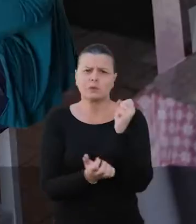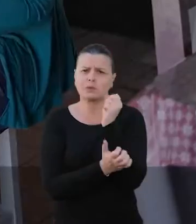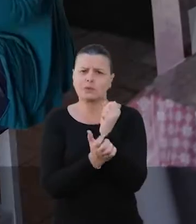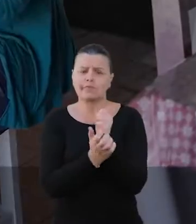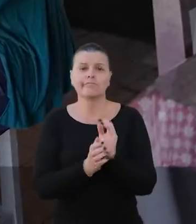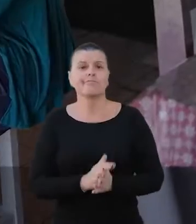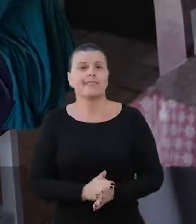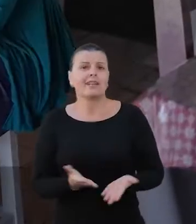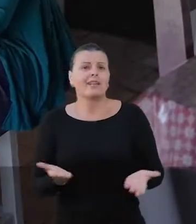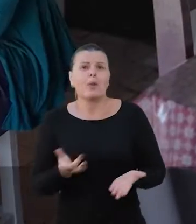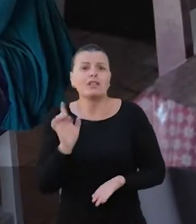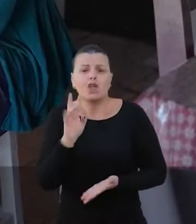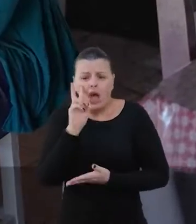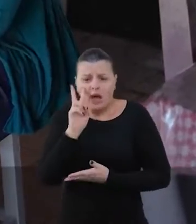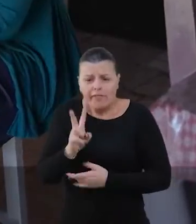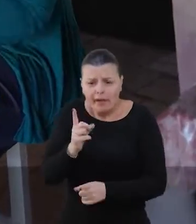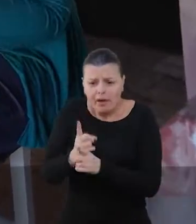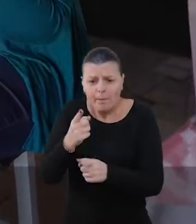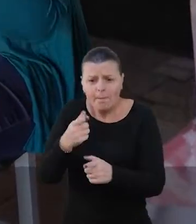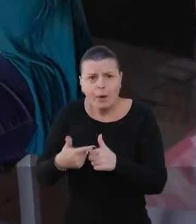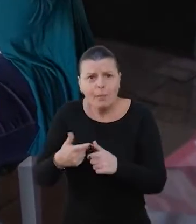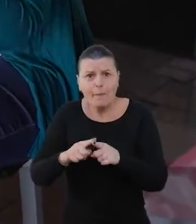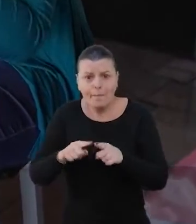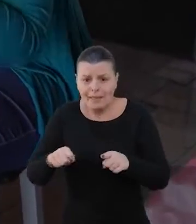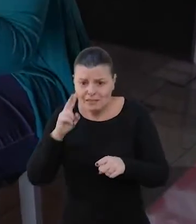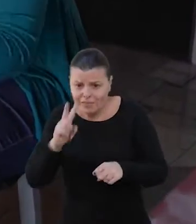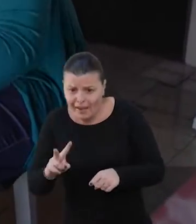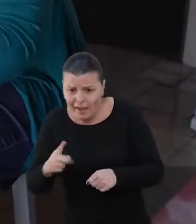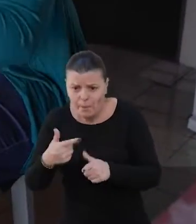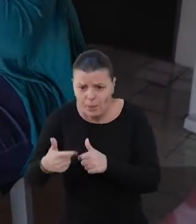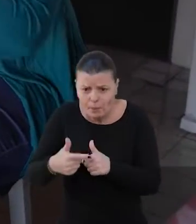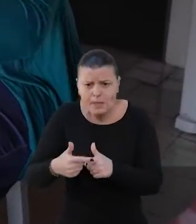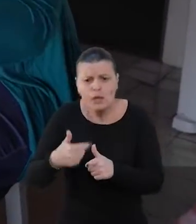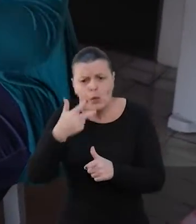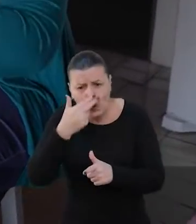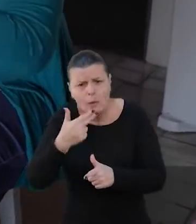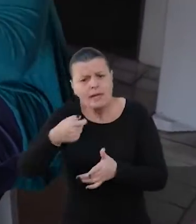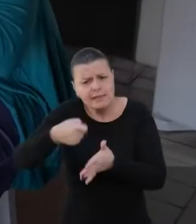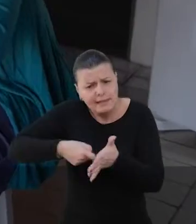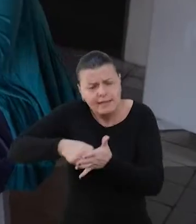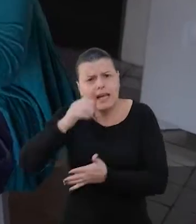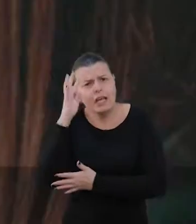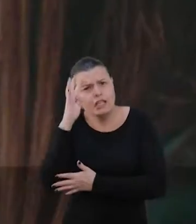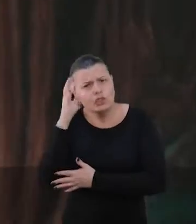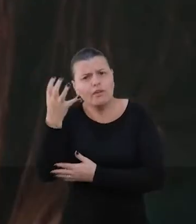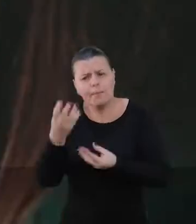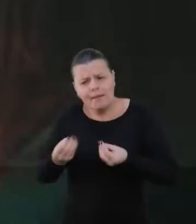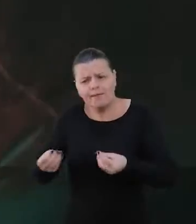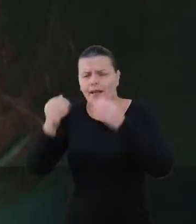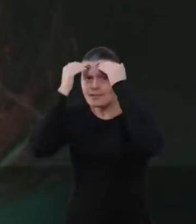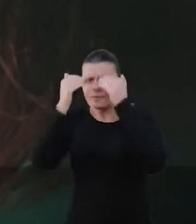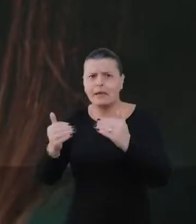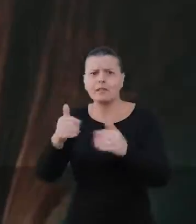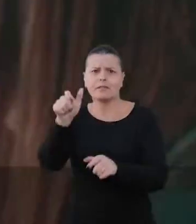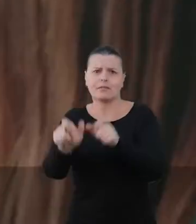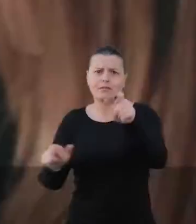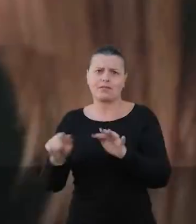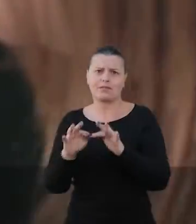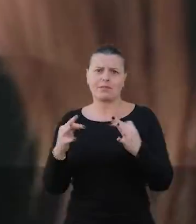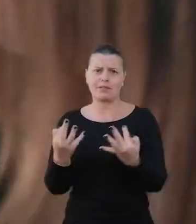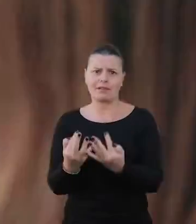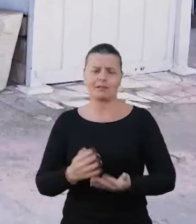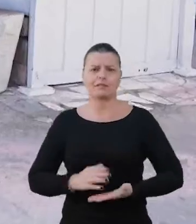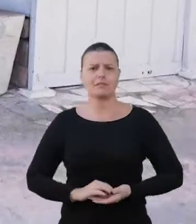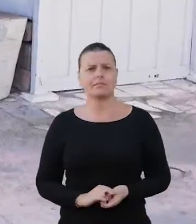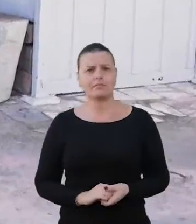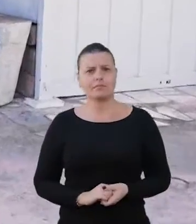burocracia. Não é só ver o problema, né, Onyx. É ver essas pedras do caminho e ir tirando elas para trazer dignidade para as famílias, para as